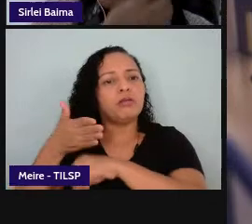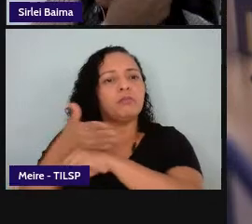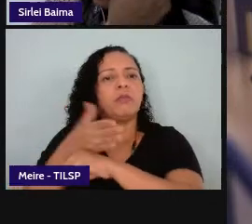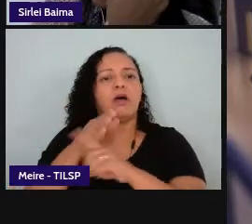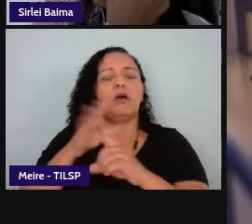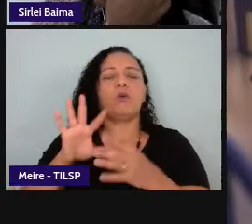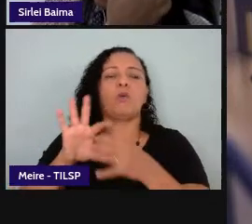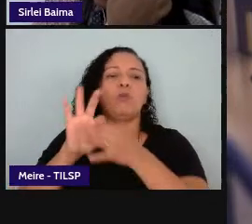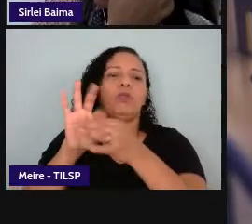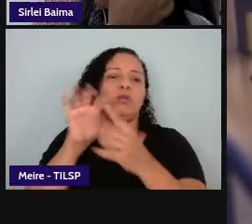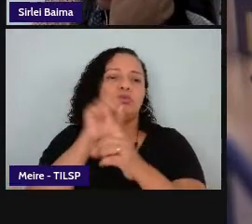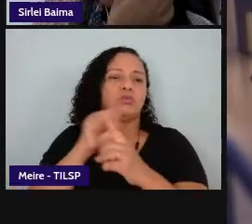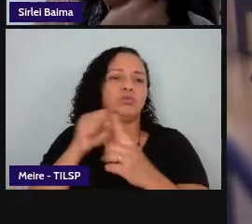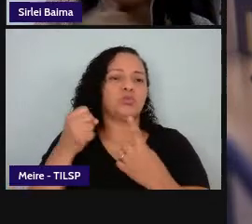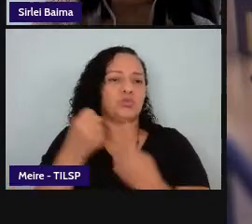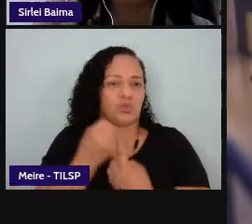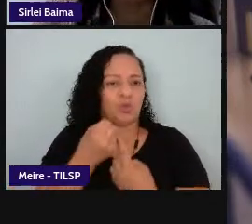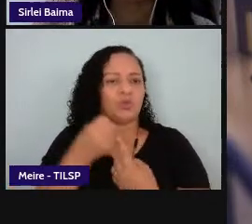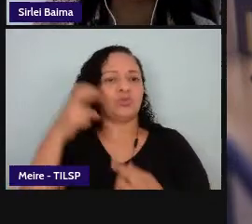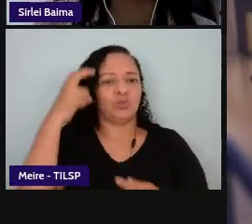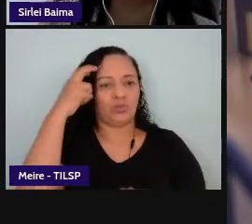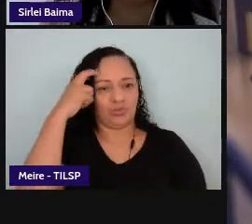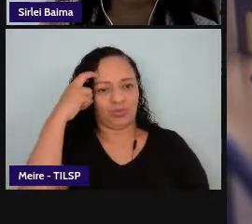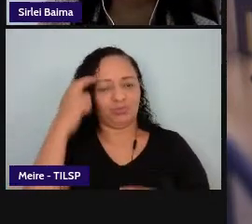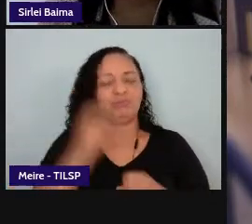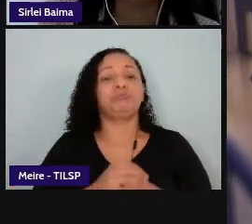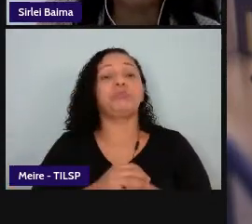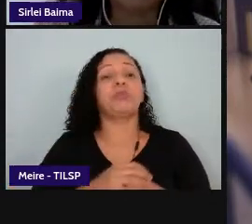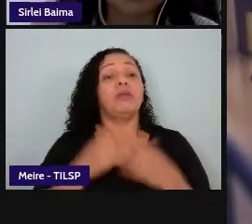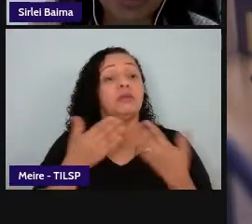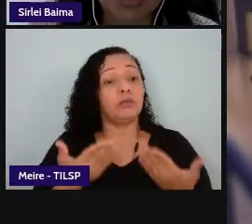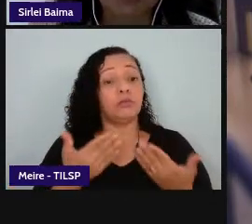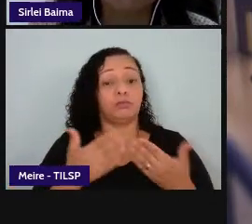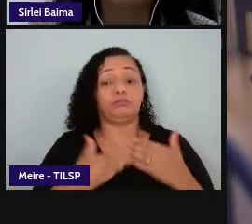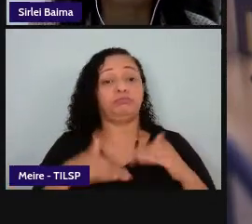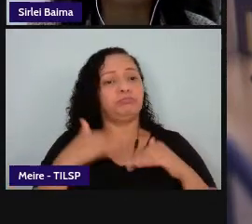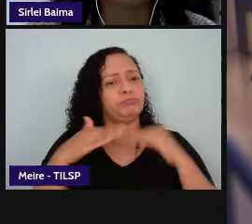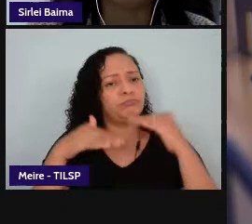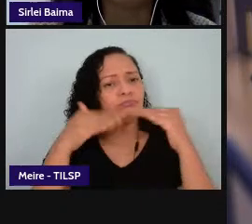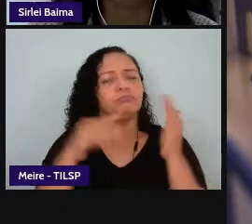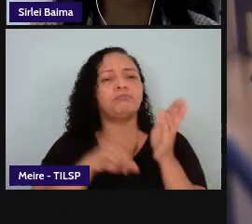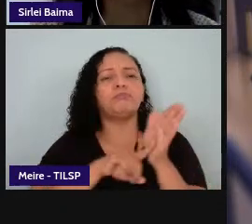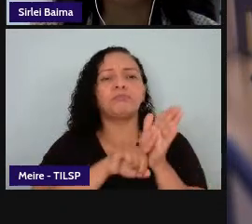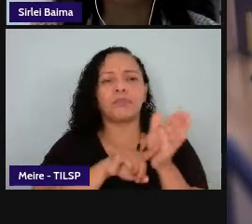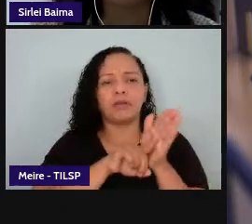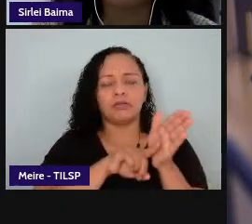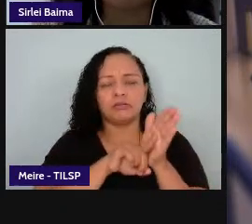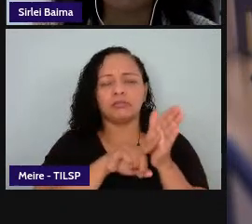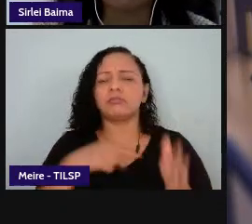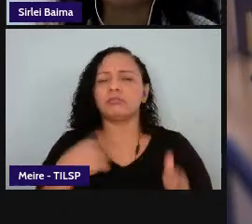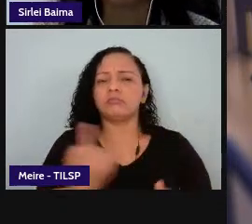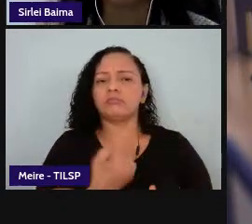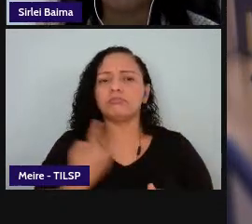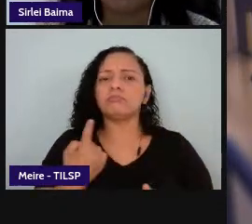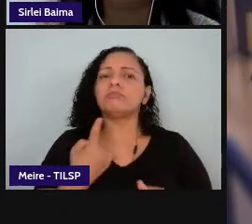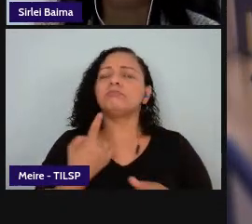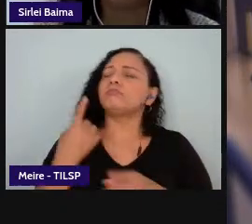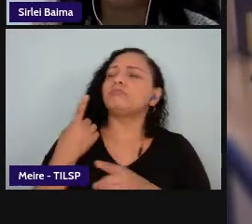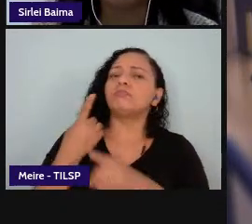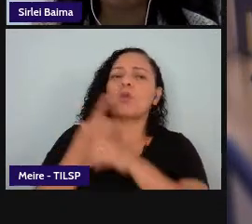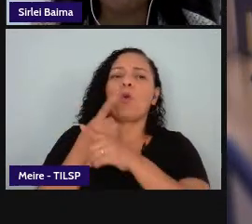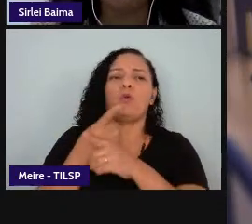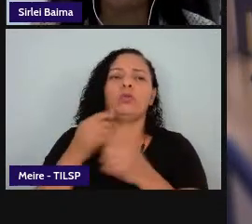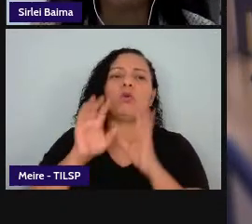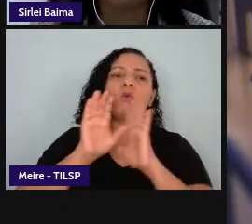a gente com o avançar das pesquisas chega ao conceito de multiletramentos que é